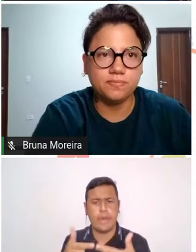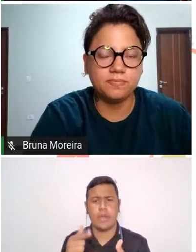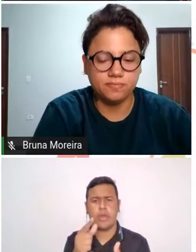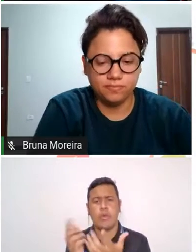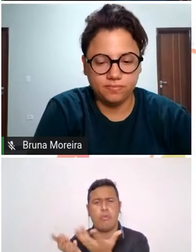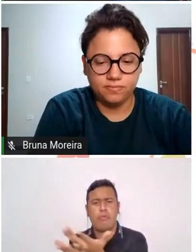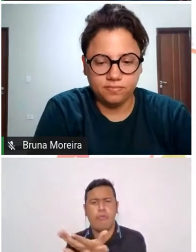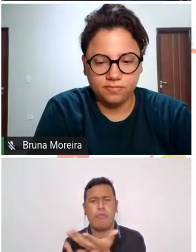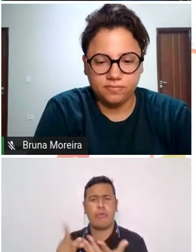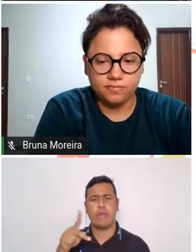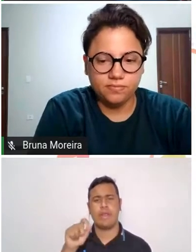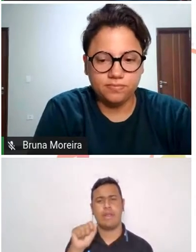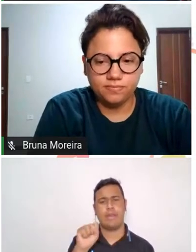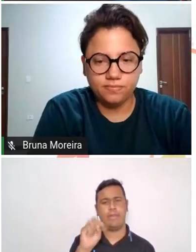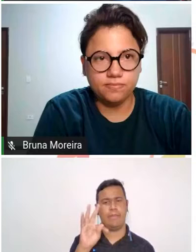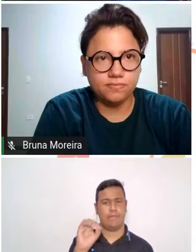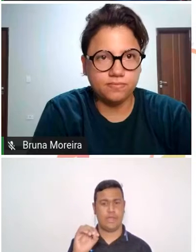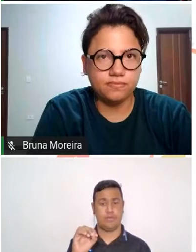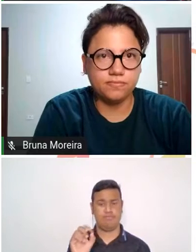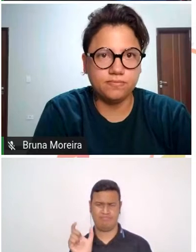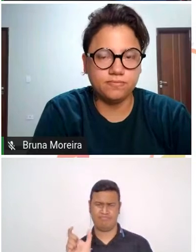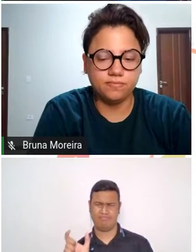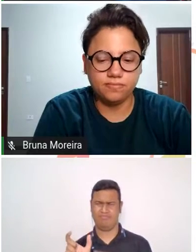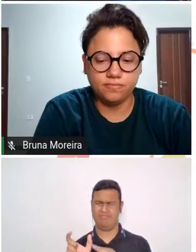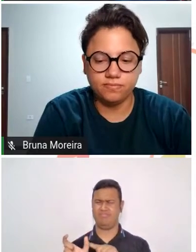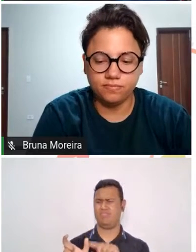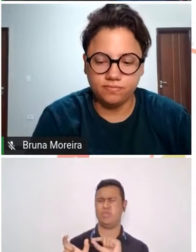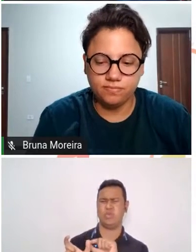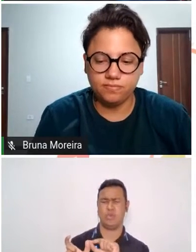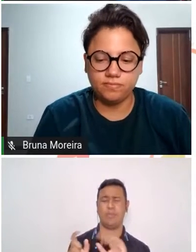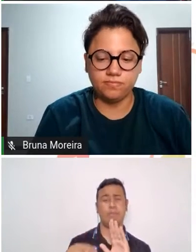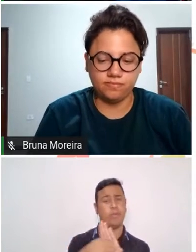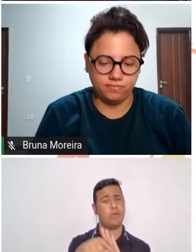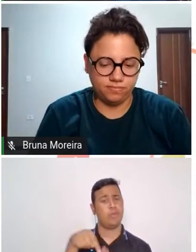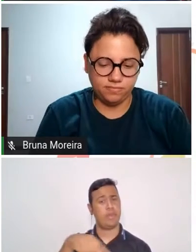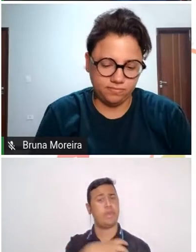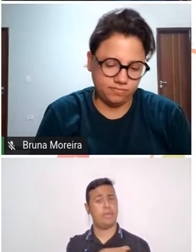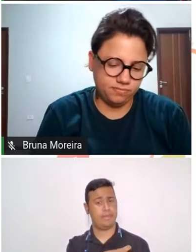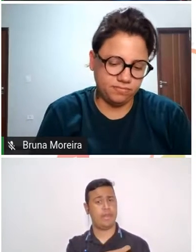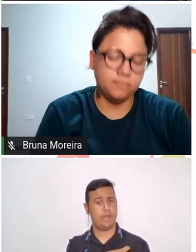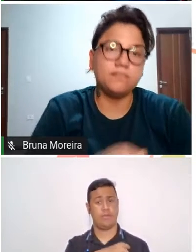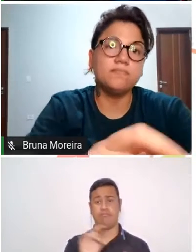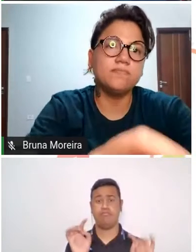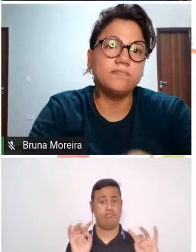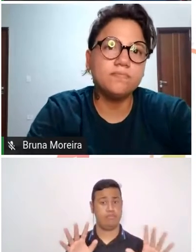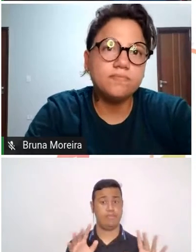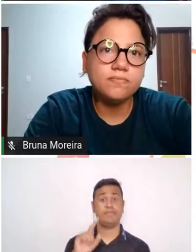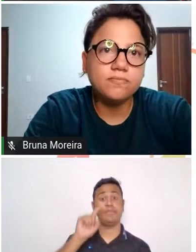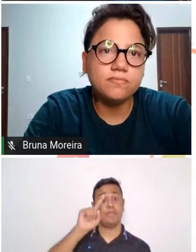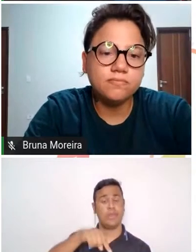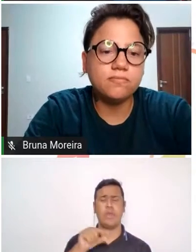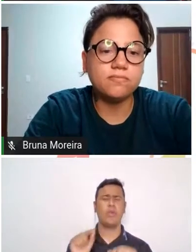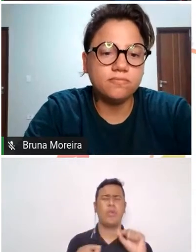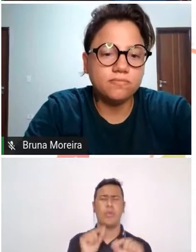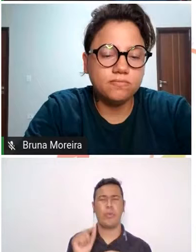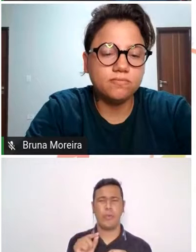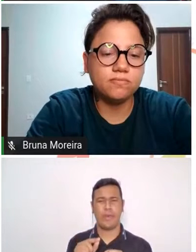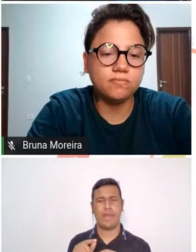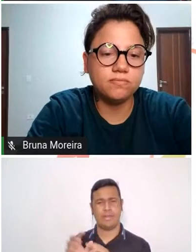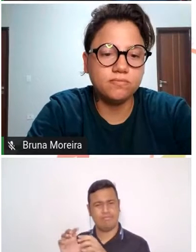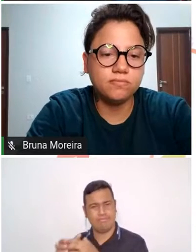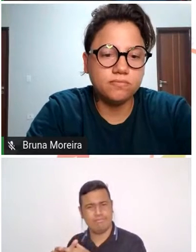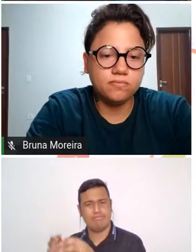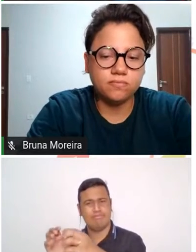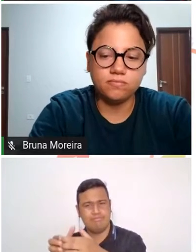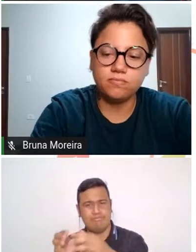só existe na Bahia. Nós somos uma organização de comunidades tradicionais e se traz